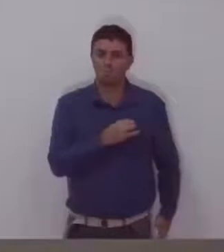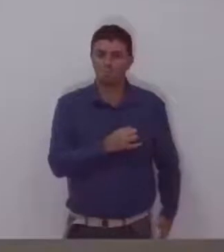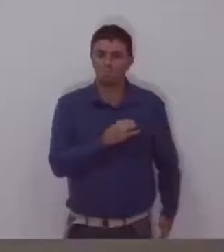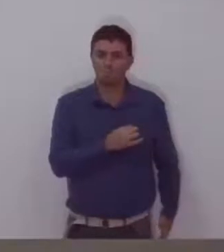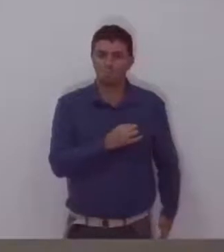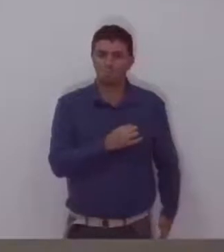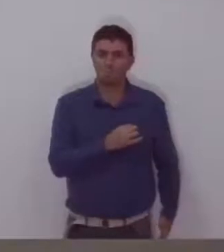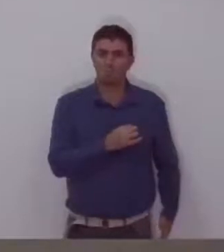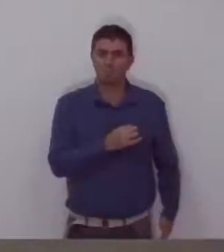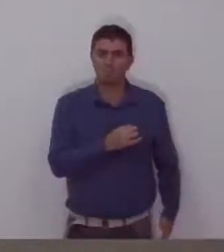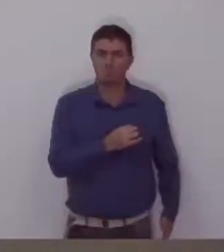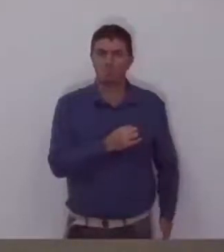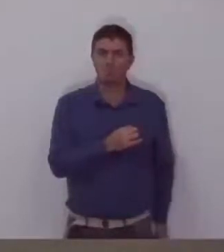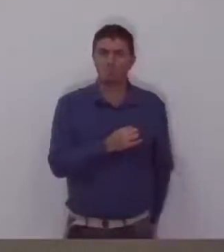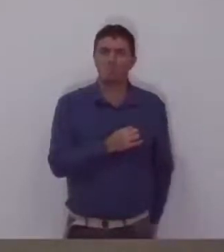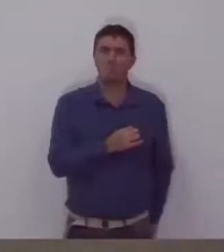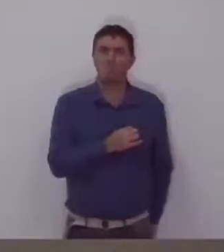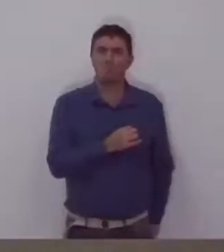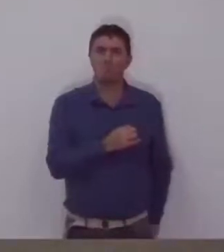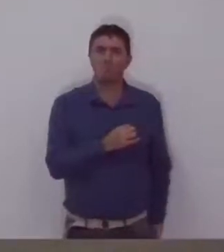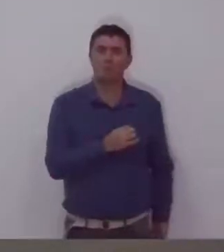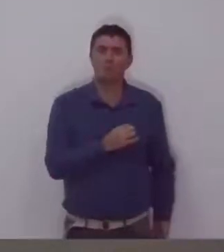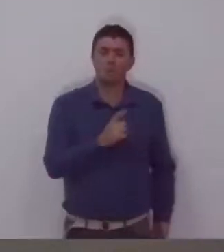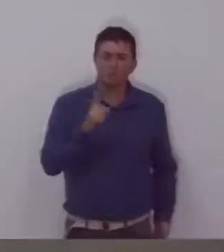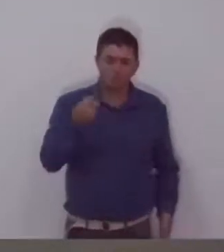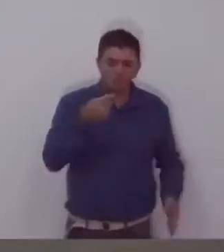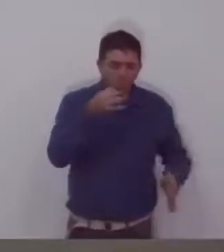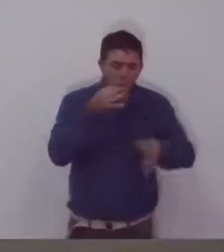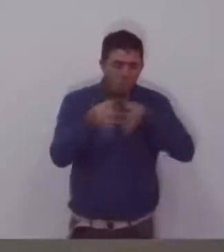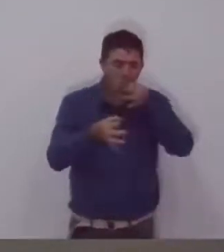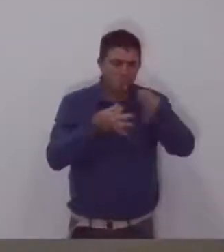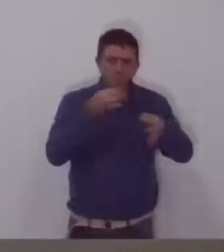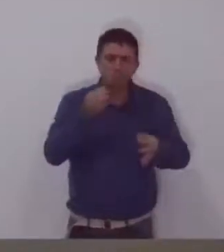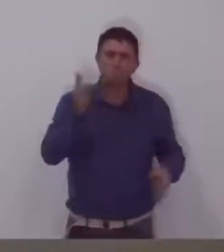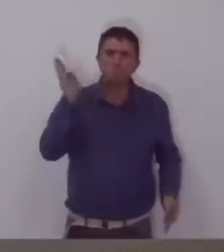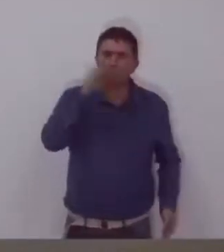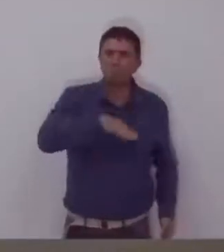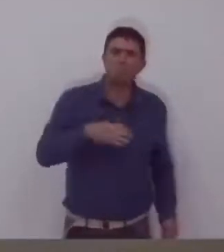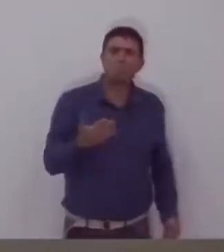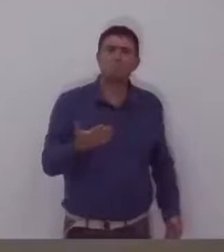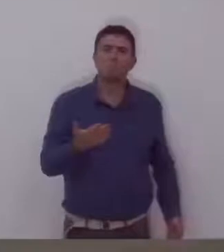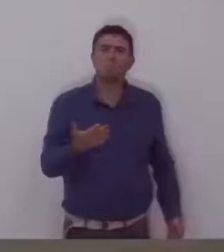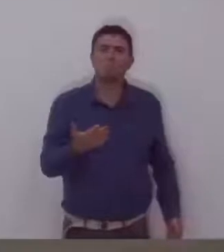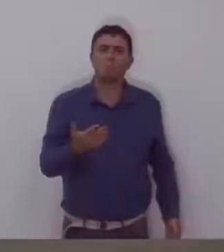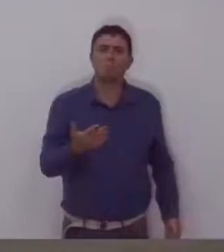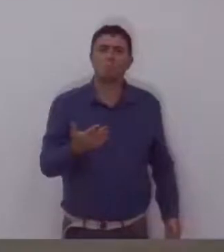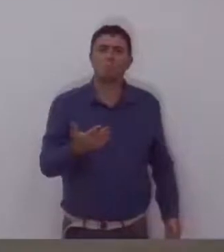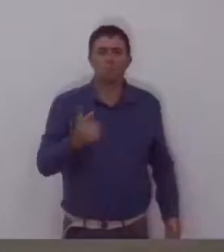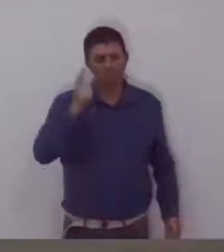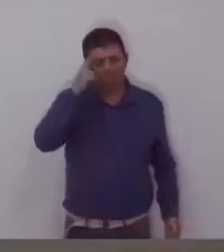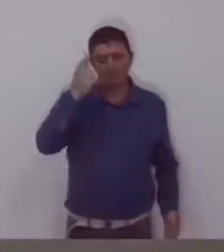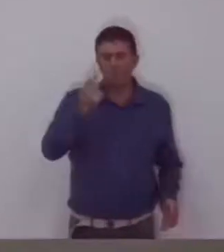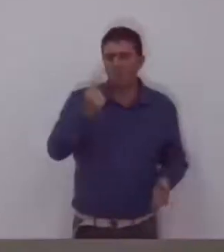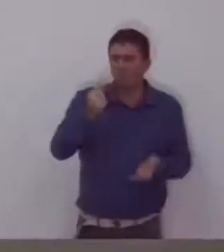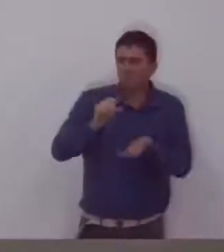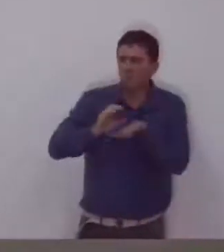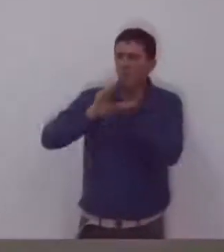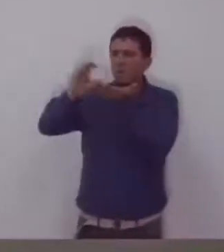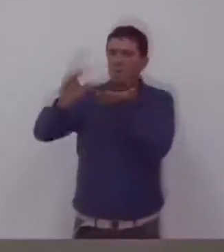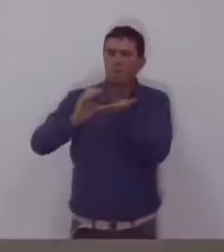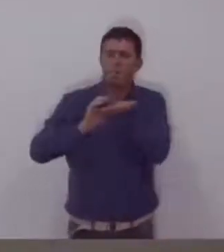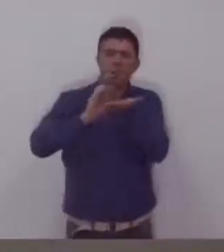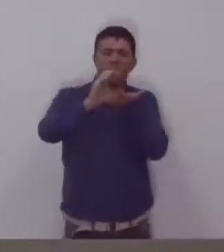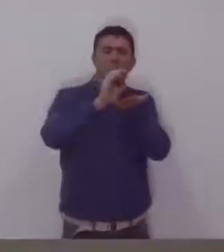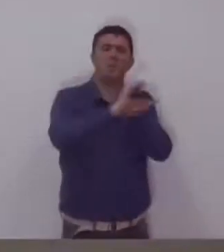e nós vimos tantos comentários maldosos nas redes sociais, nossa, dar dinheiro para a entidade, isso, aquilo, gente,